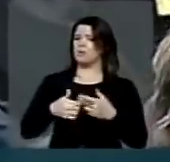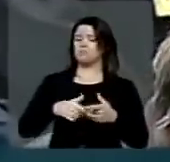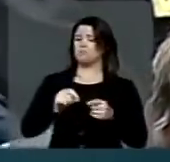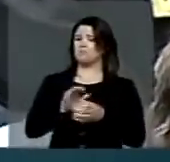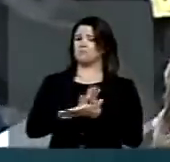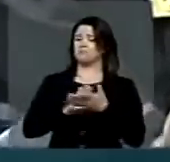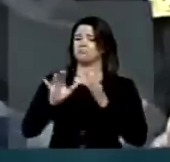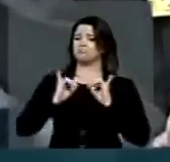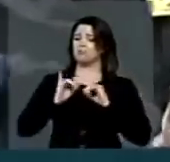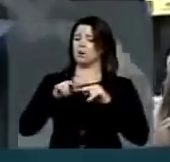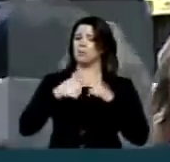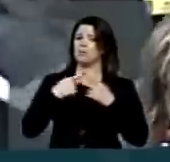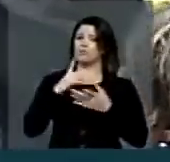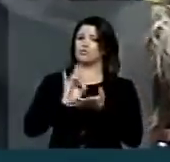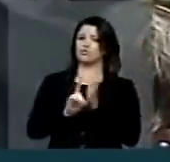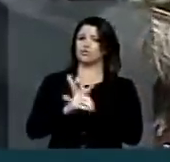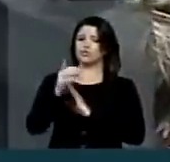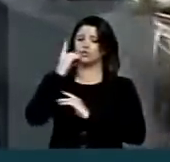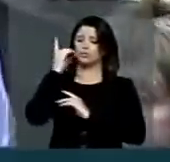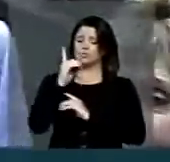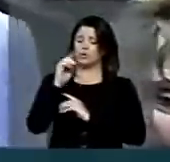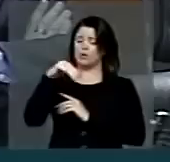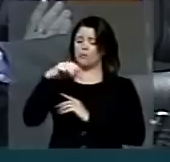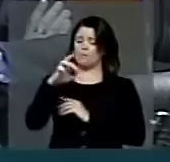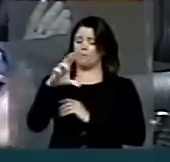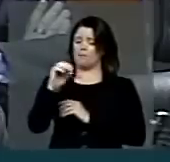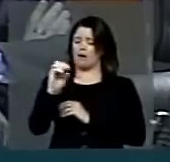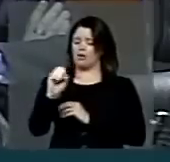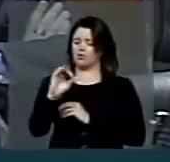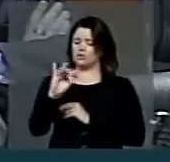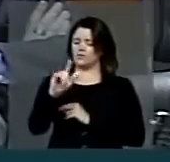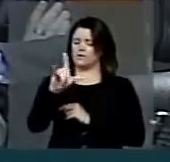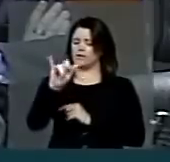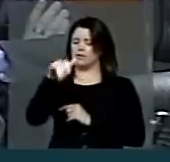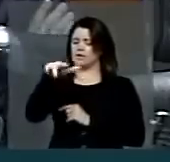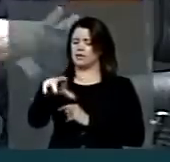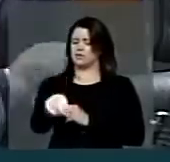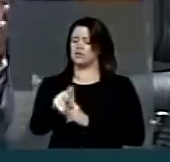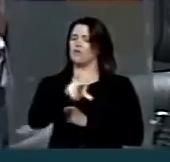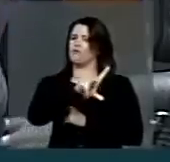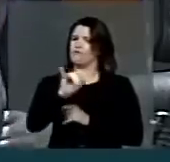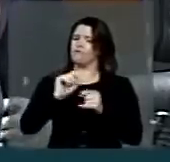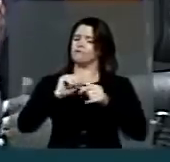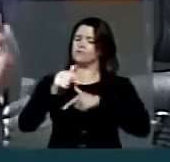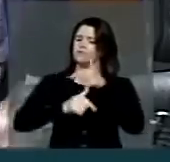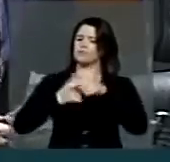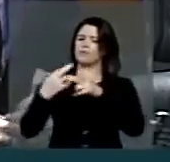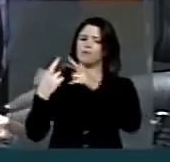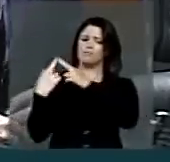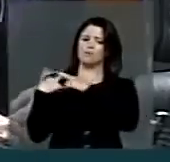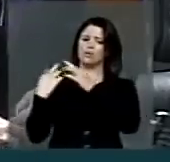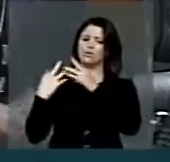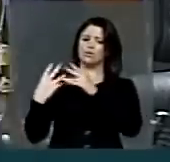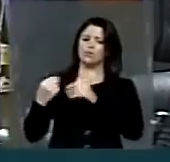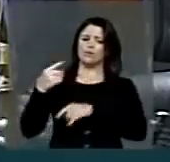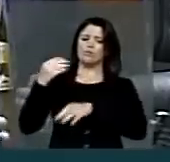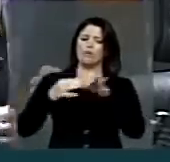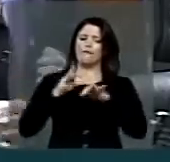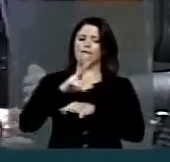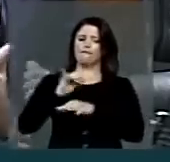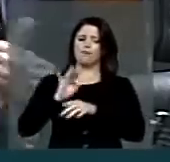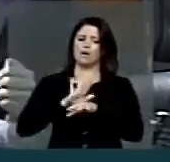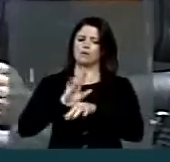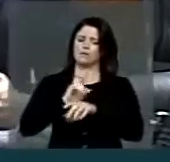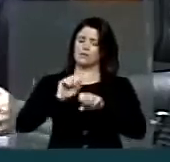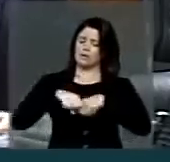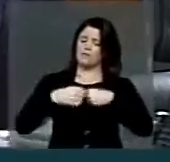fez. E eu tenho certeza que o deputado Pastor Marracos Feliciano vai conduzir com muita competência, como um verdadeiro magistrado. Vai defender